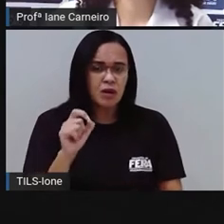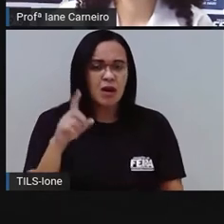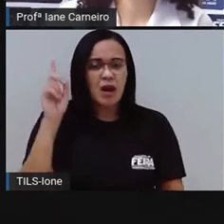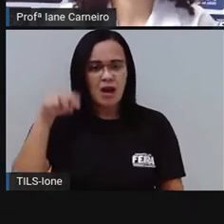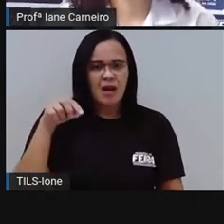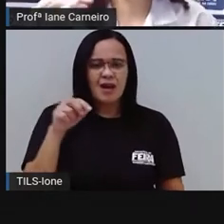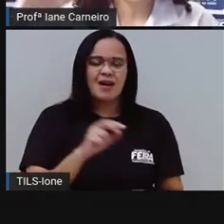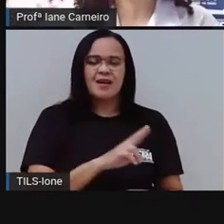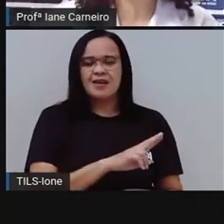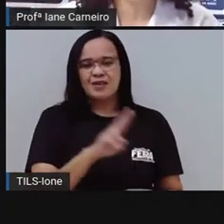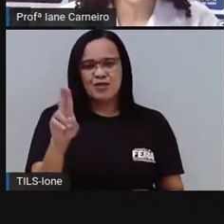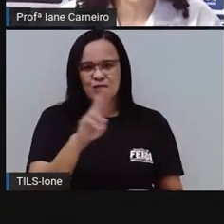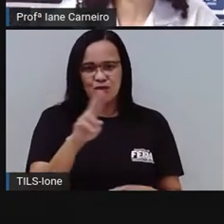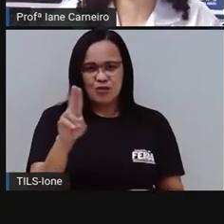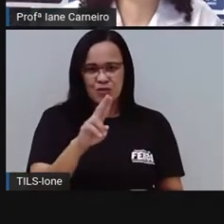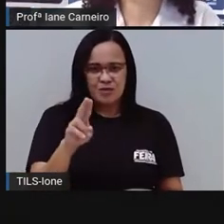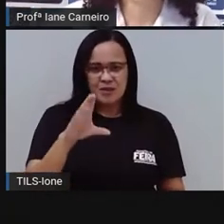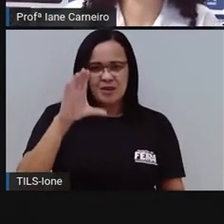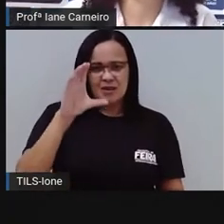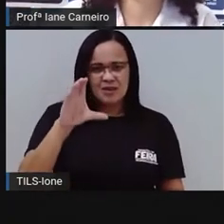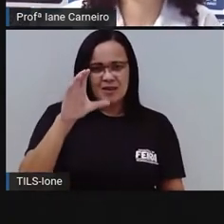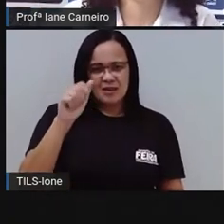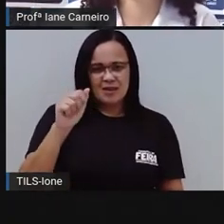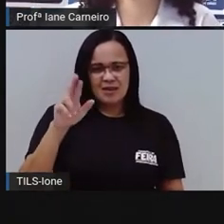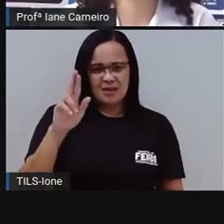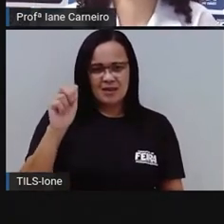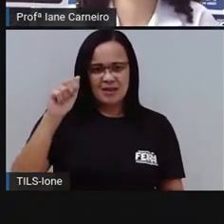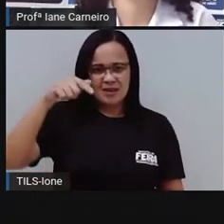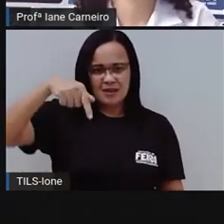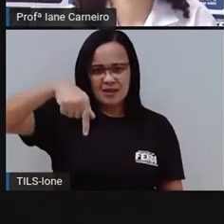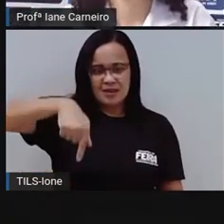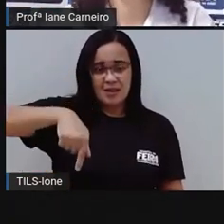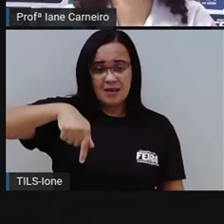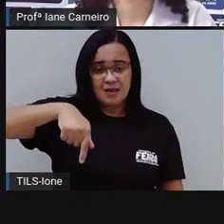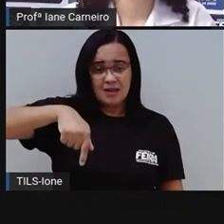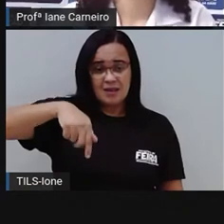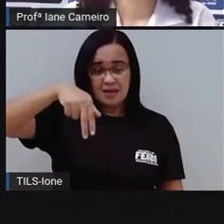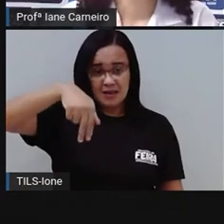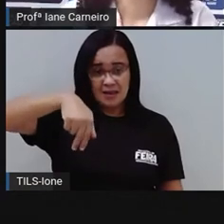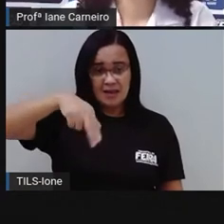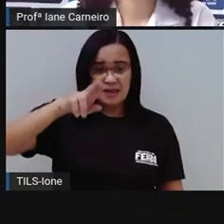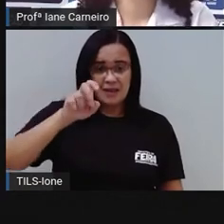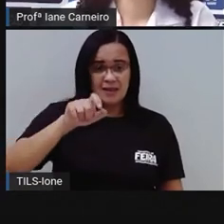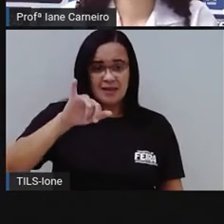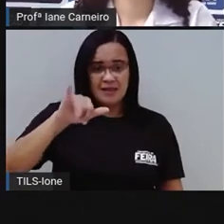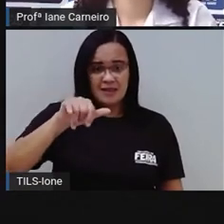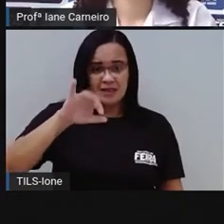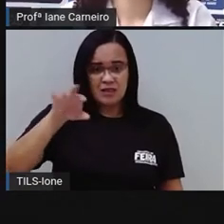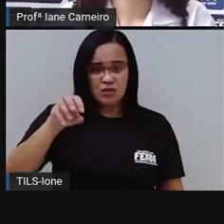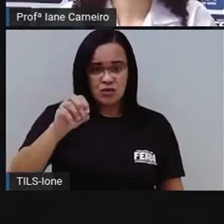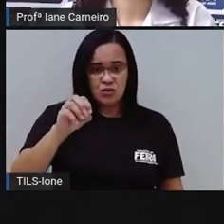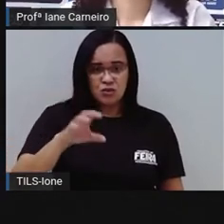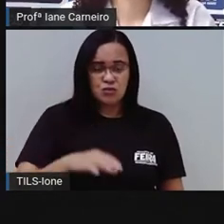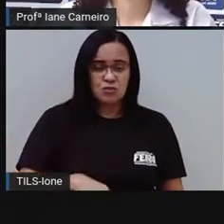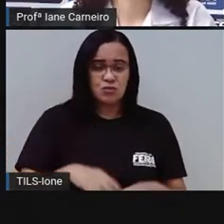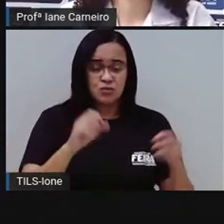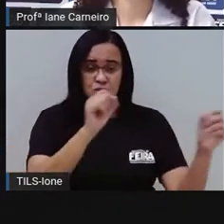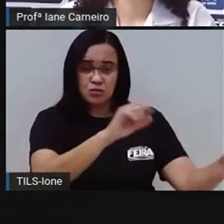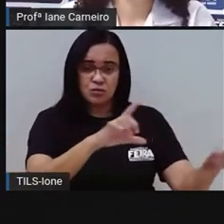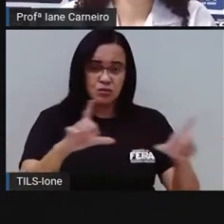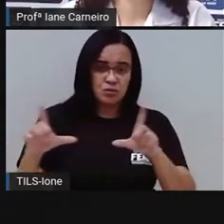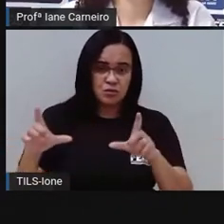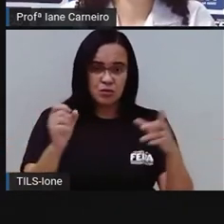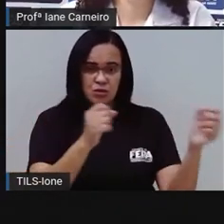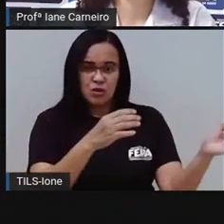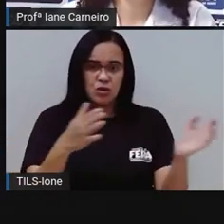Caranguejo. Ó! Ele anda de lado. Vocês já viram o caranguejo? Andando? Ele anda de lado. O próximo. O que é o que